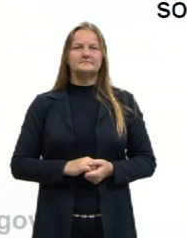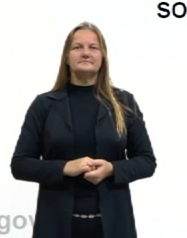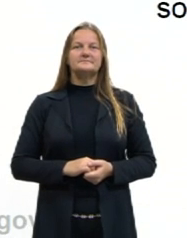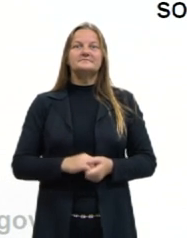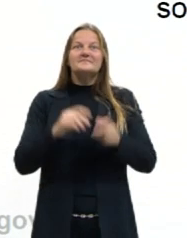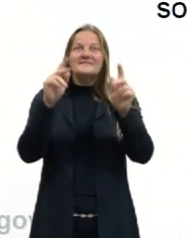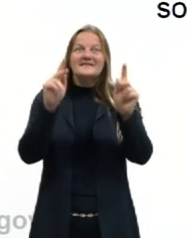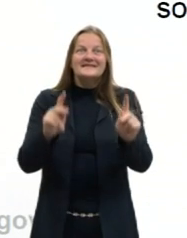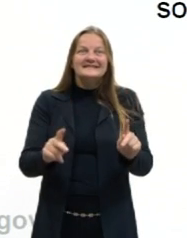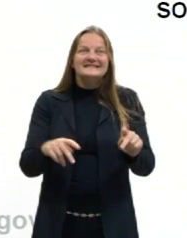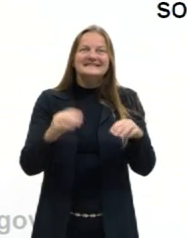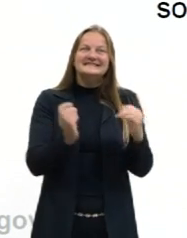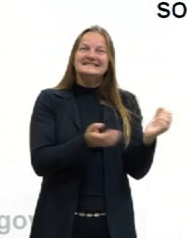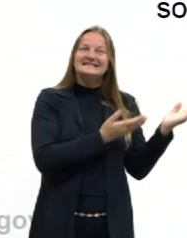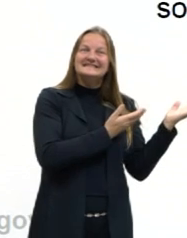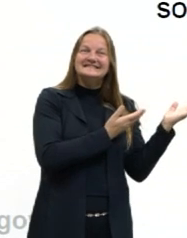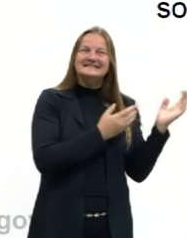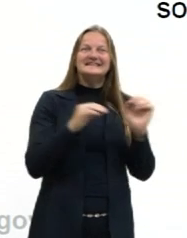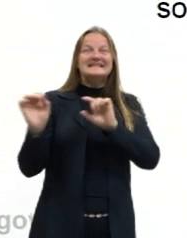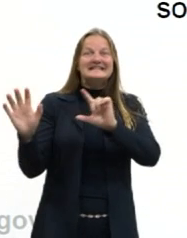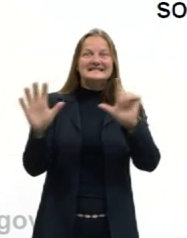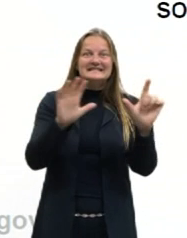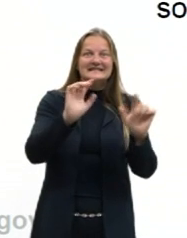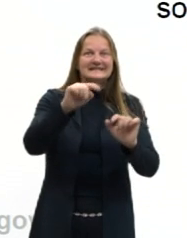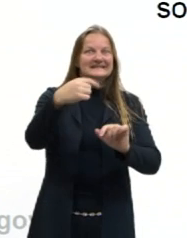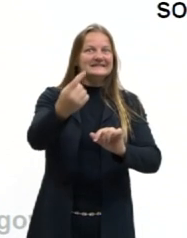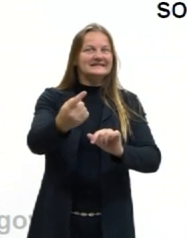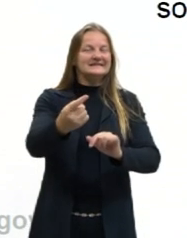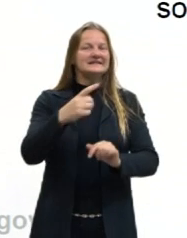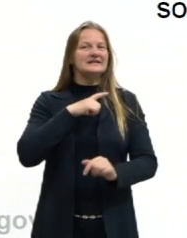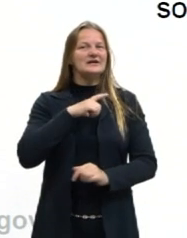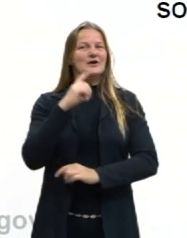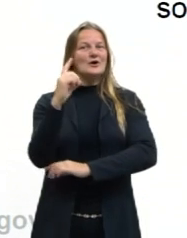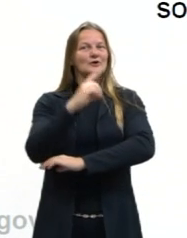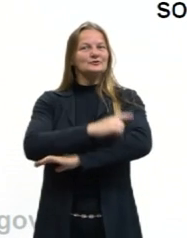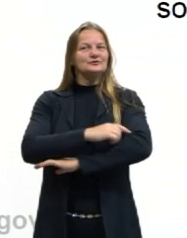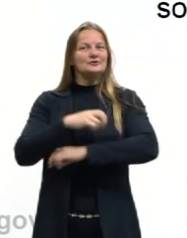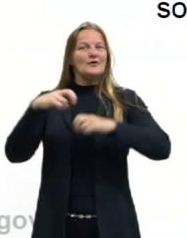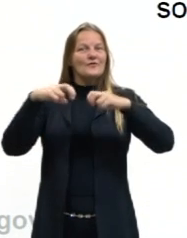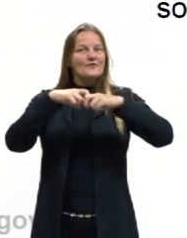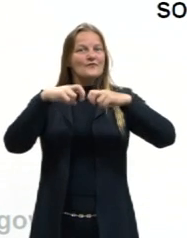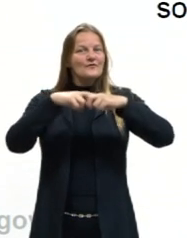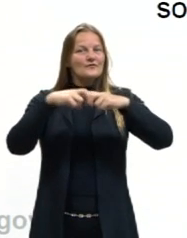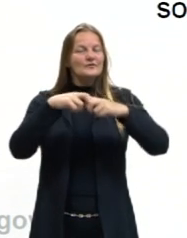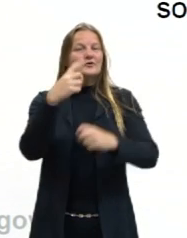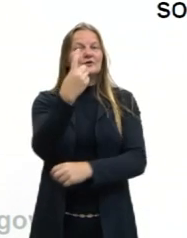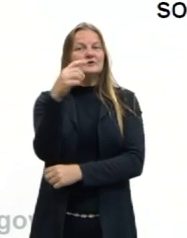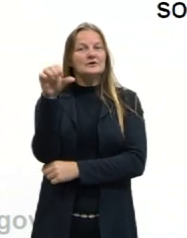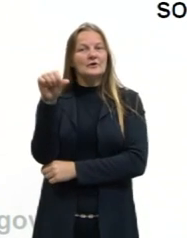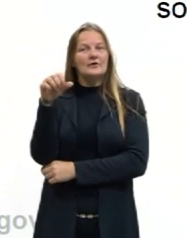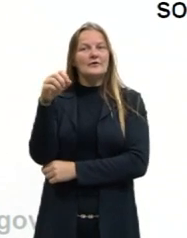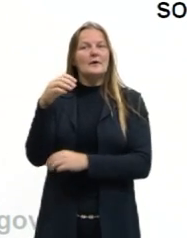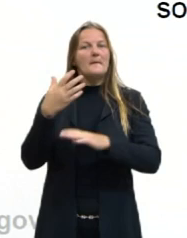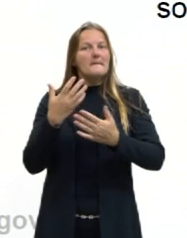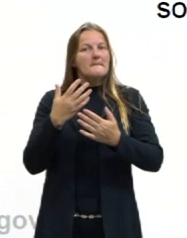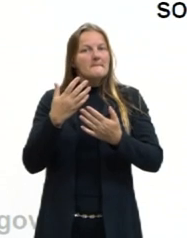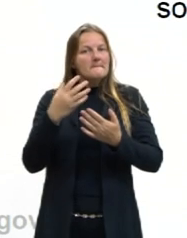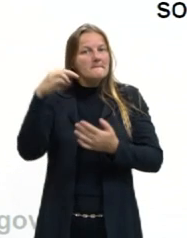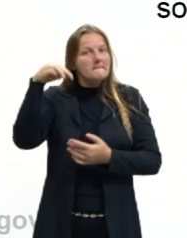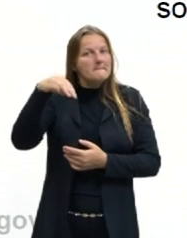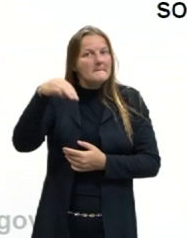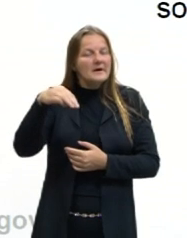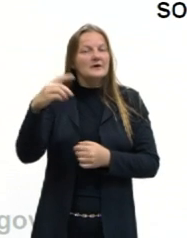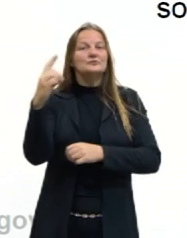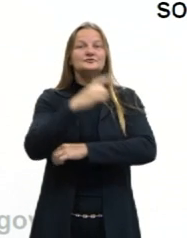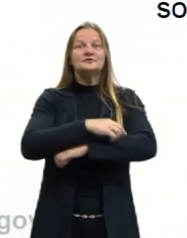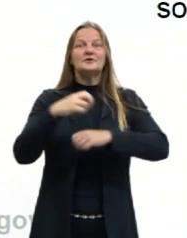Pessoal, então essa semana, agora próxima, gente tem o dia do físico. Dia 19 de maio é conhecido então como dia do